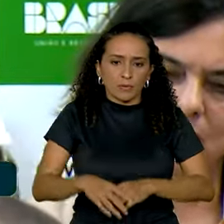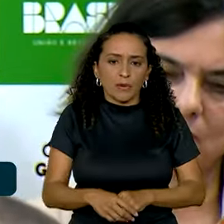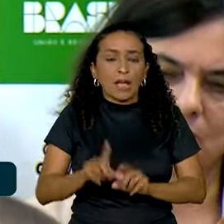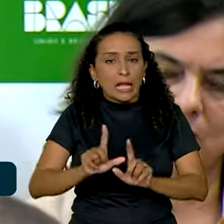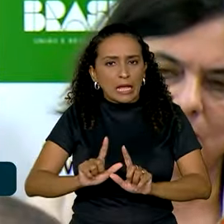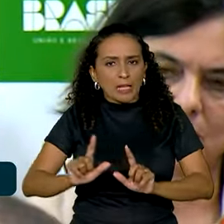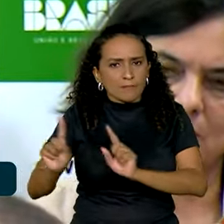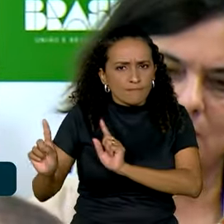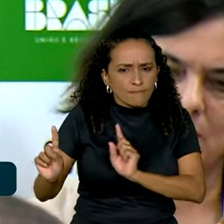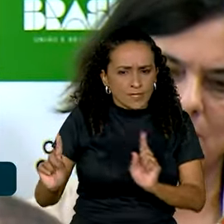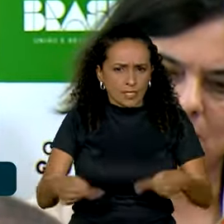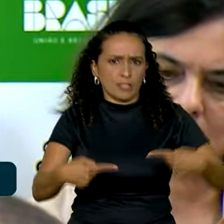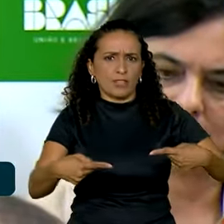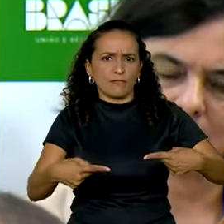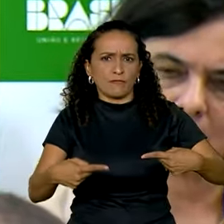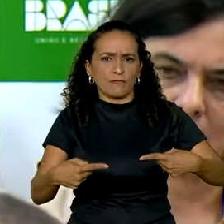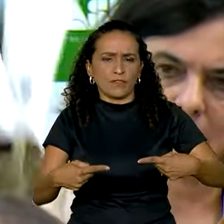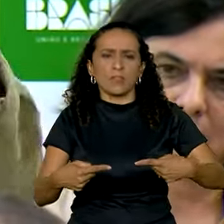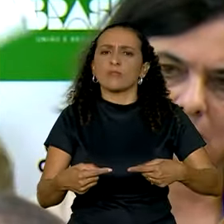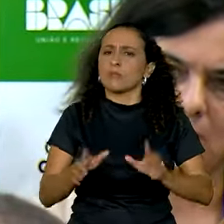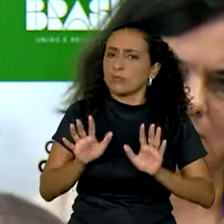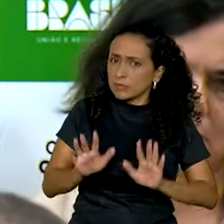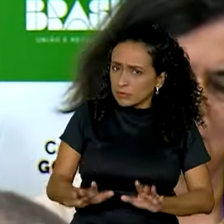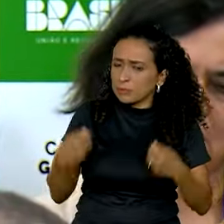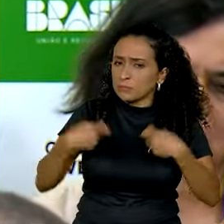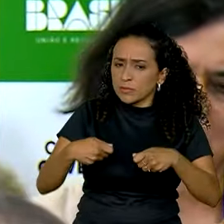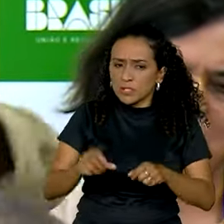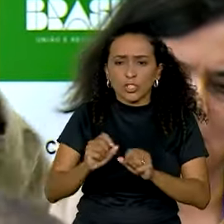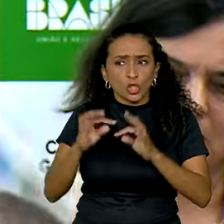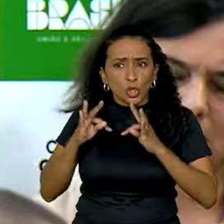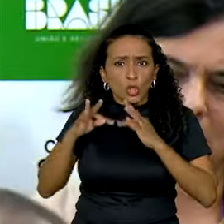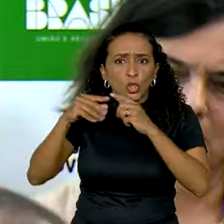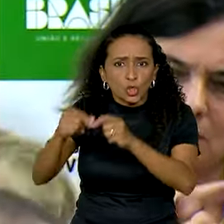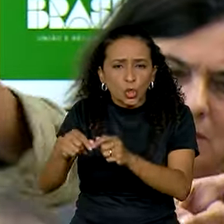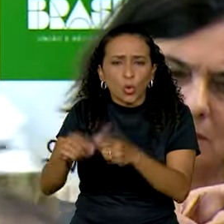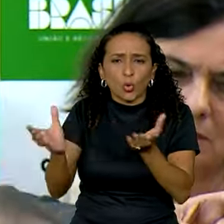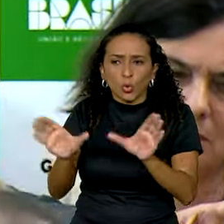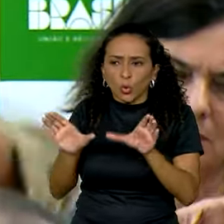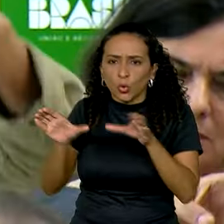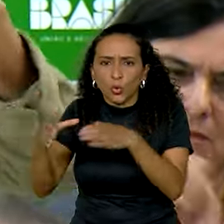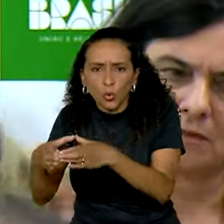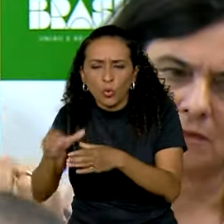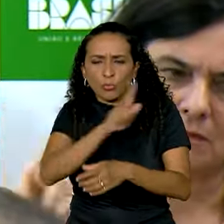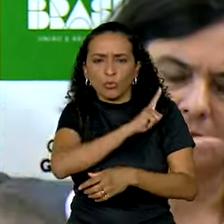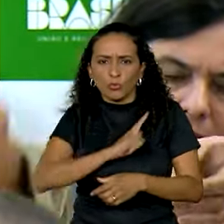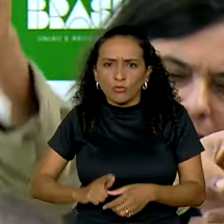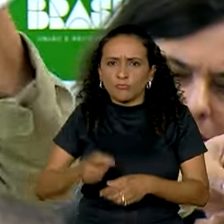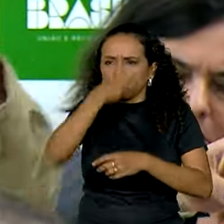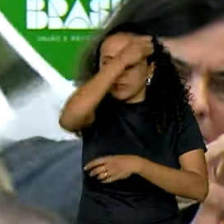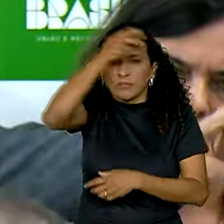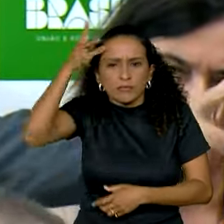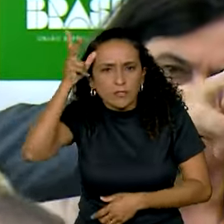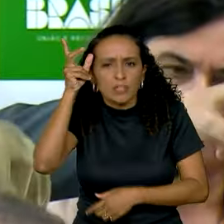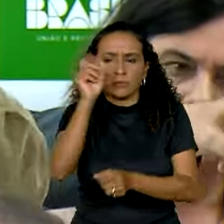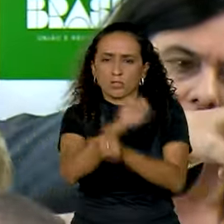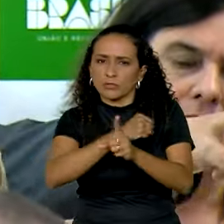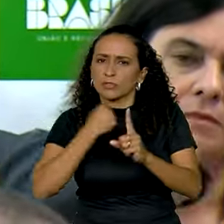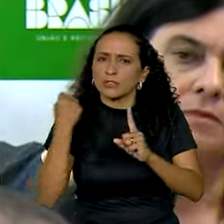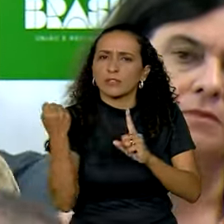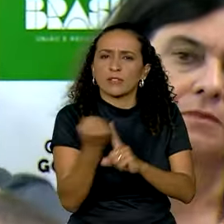desafio enorme. Nós precisamos da bancada, precisamos do governo, do prefeito, da sociedade,